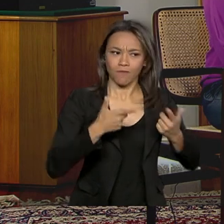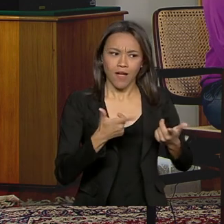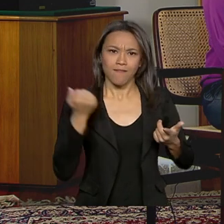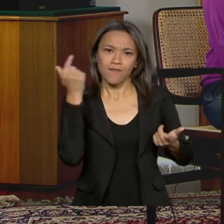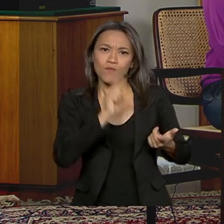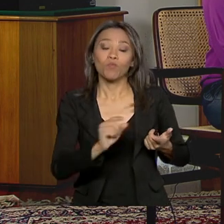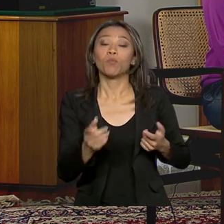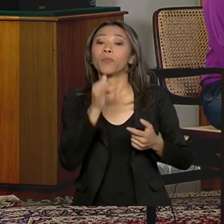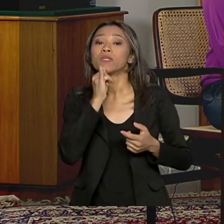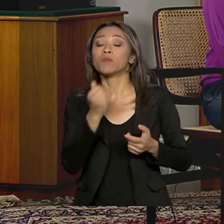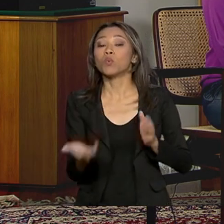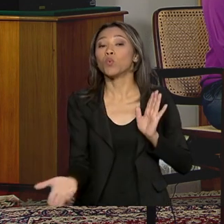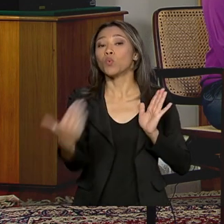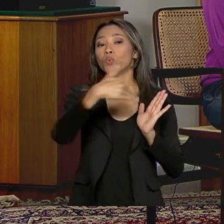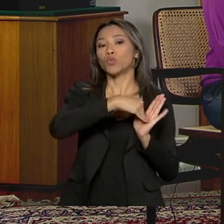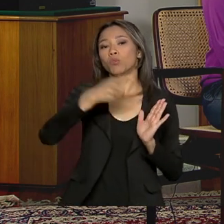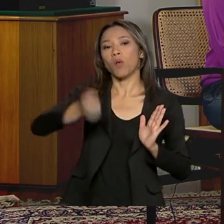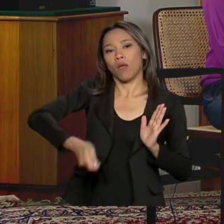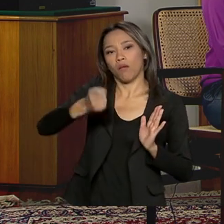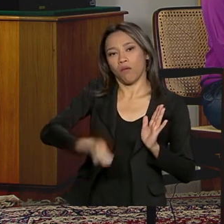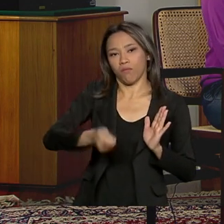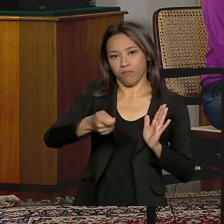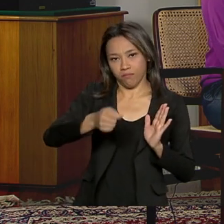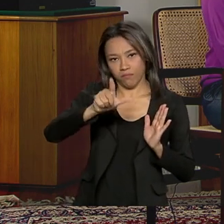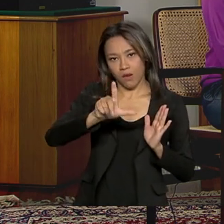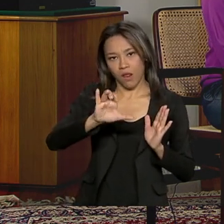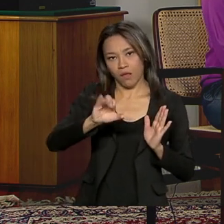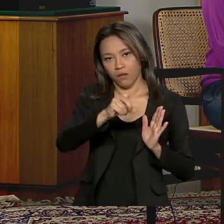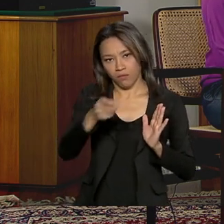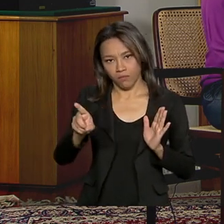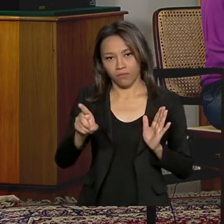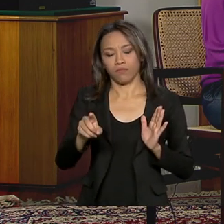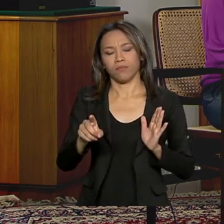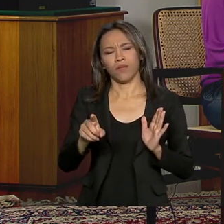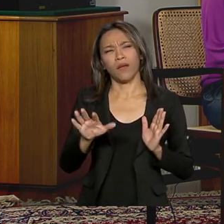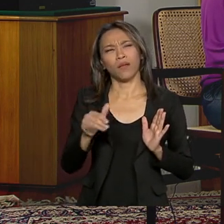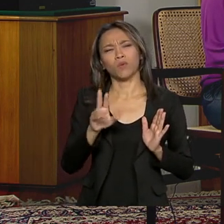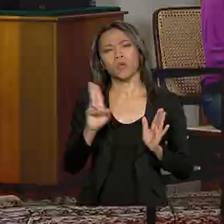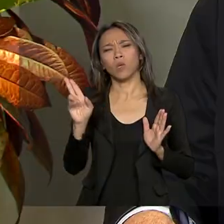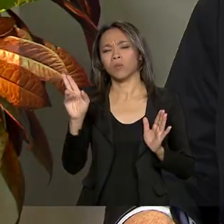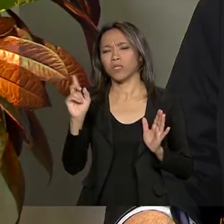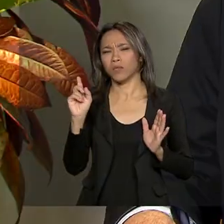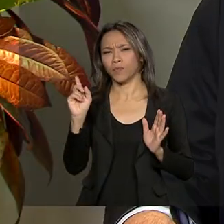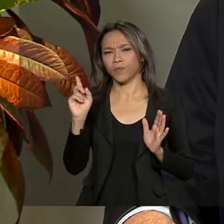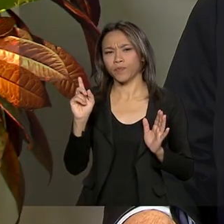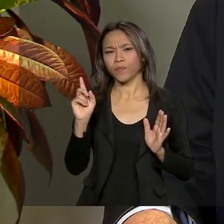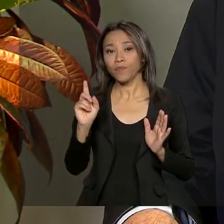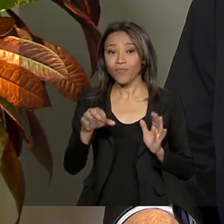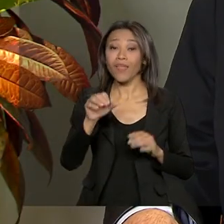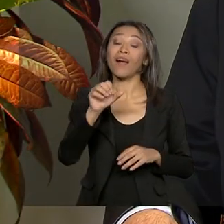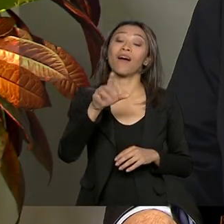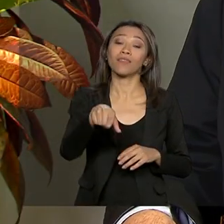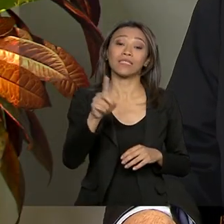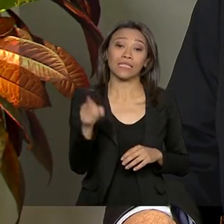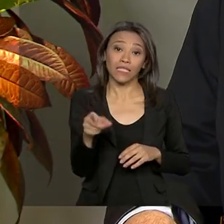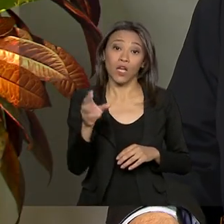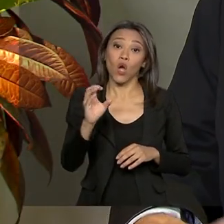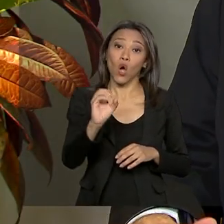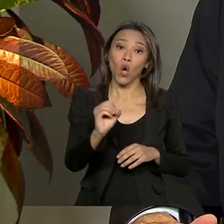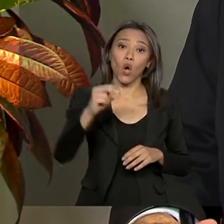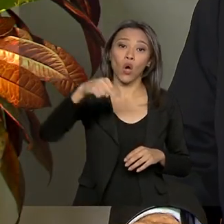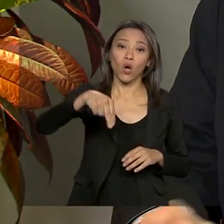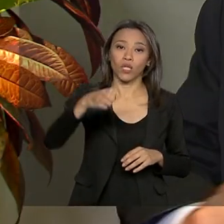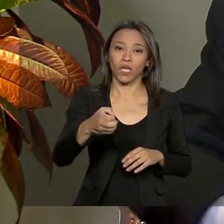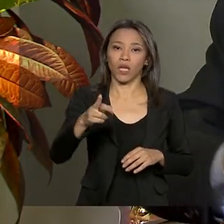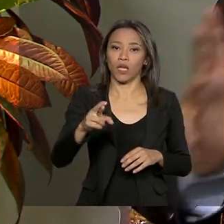último leilão, né? O leilão do, aquele leilão, como era o nome? Era a sessão onerosa, né? O leilão da